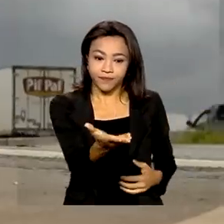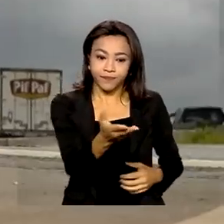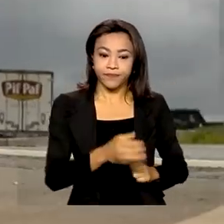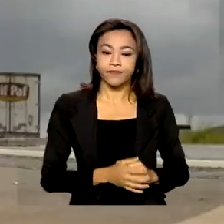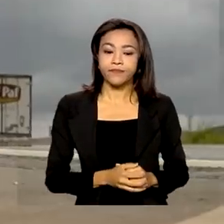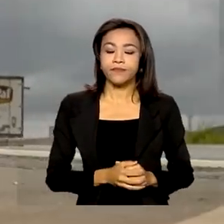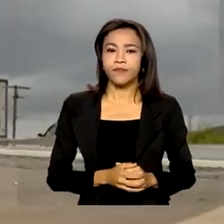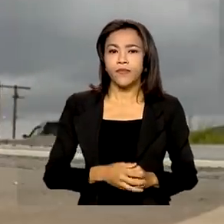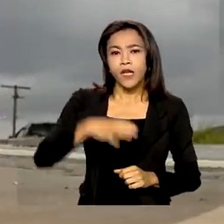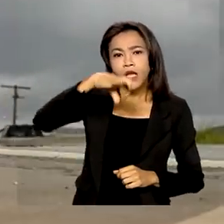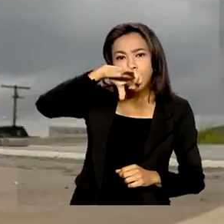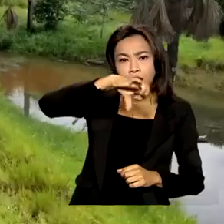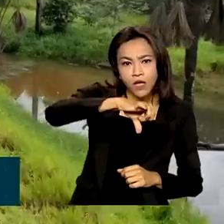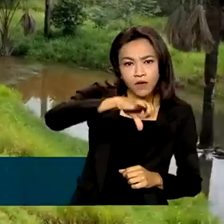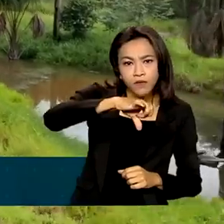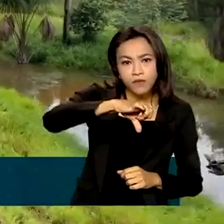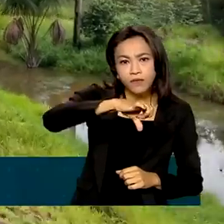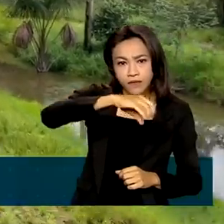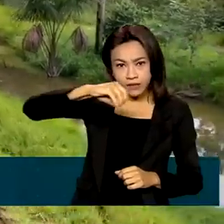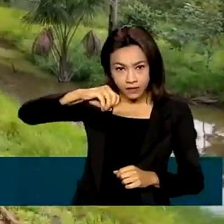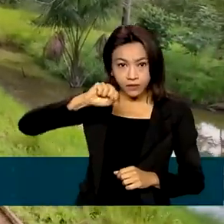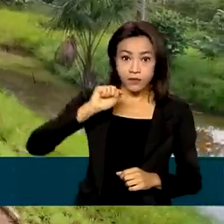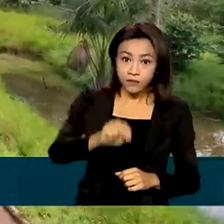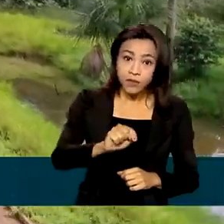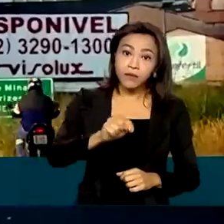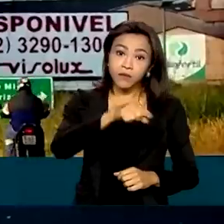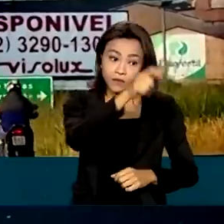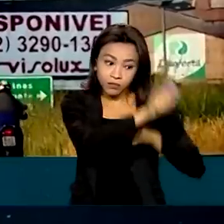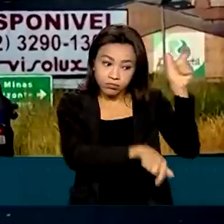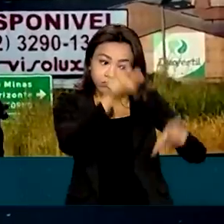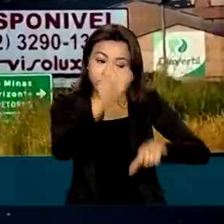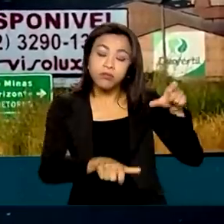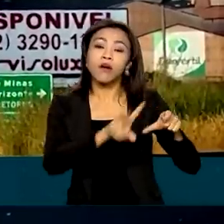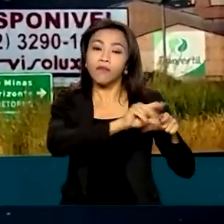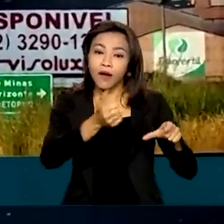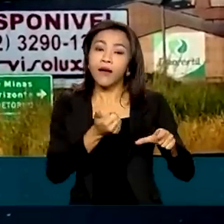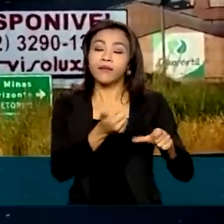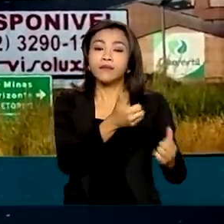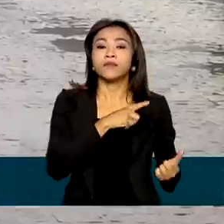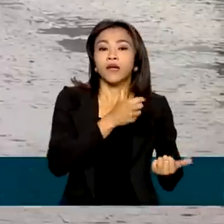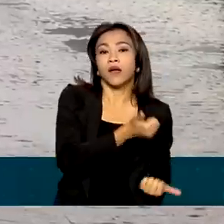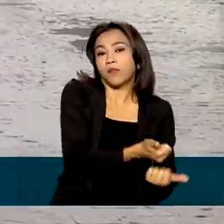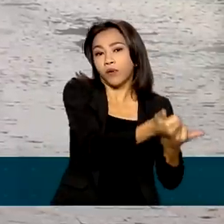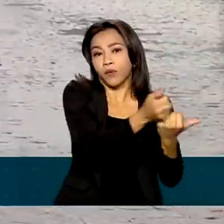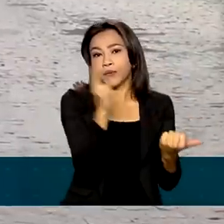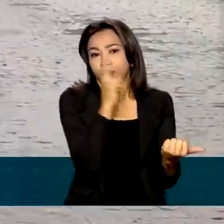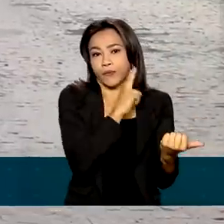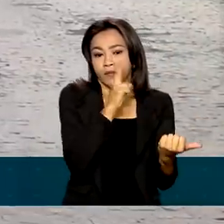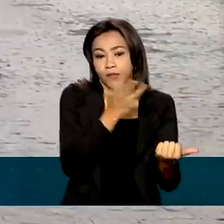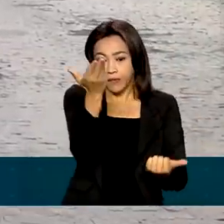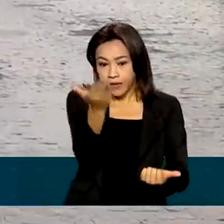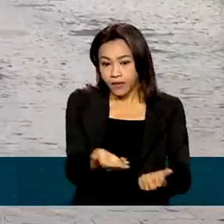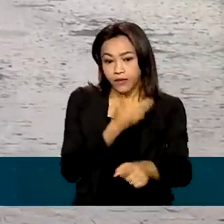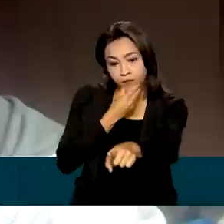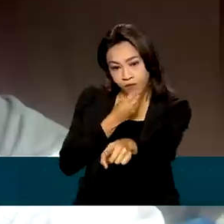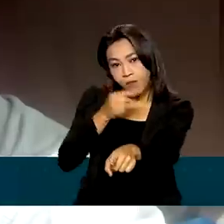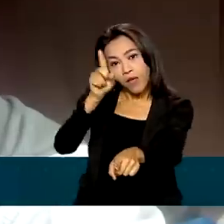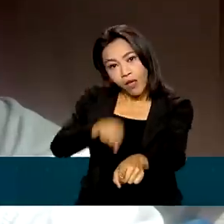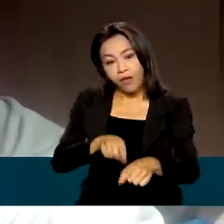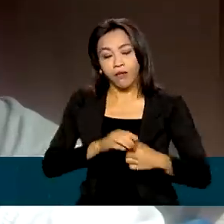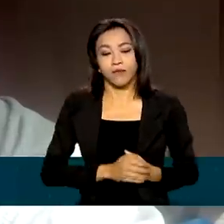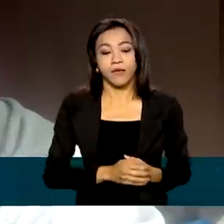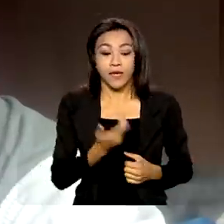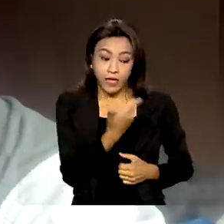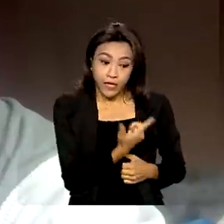Cerca de 900 mil caminhoneiros devem receber a ajuda emergencial. O Alexandre é um deles. Esse